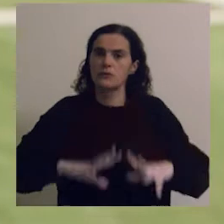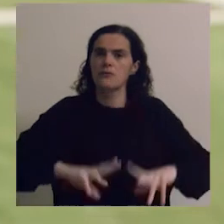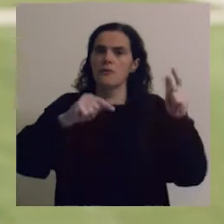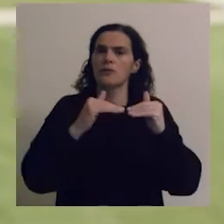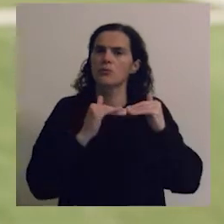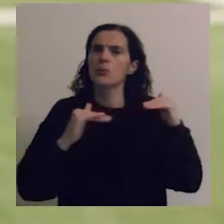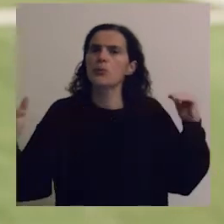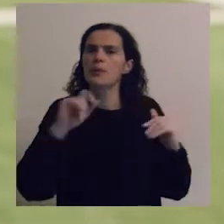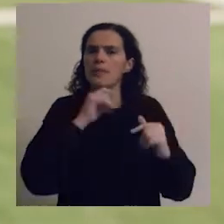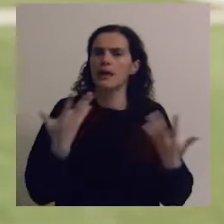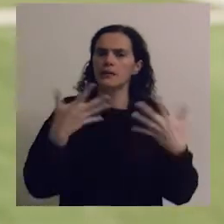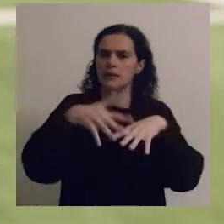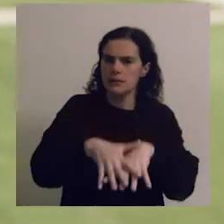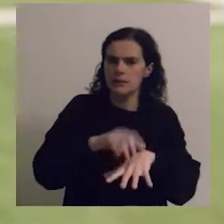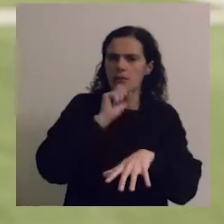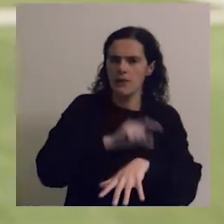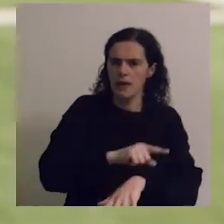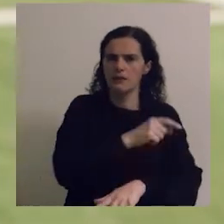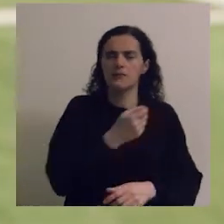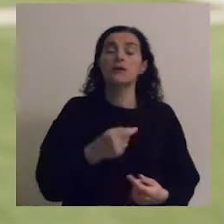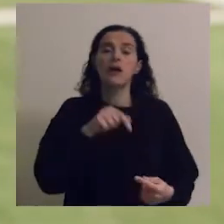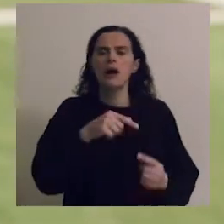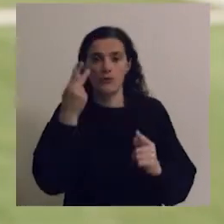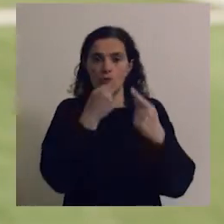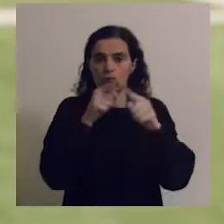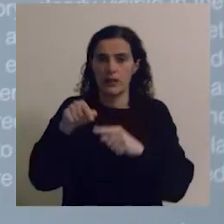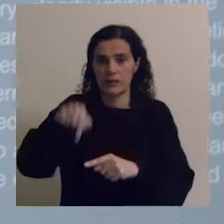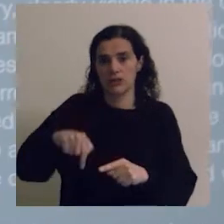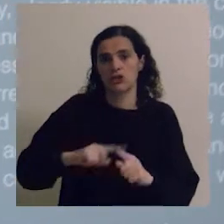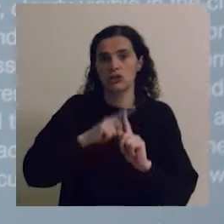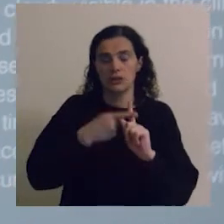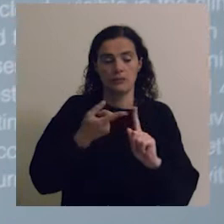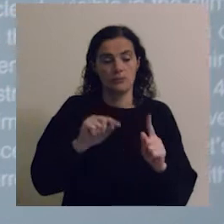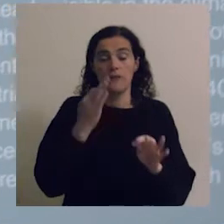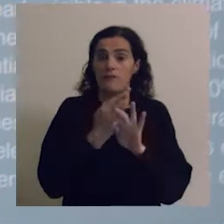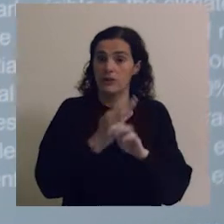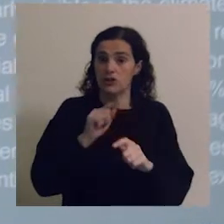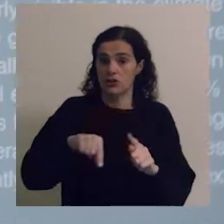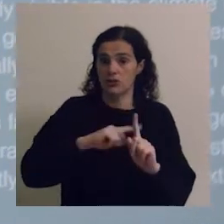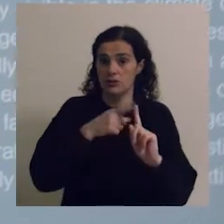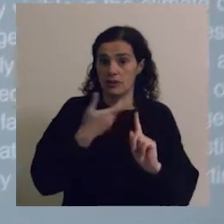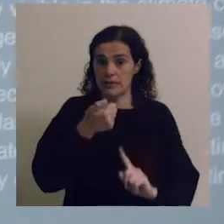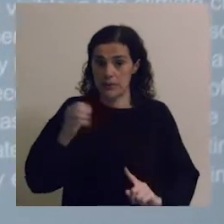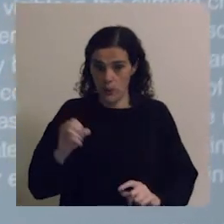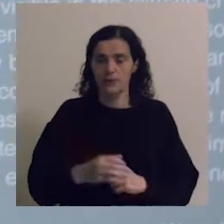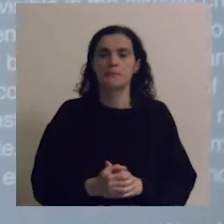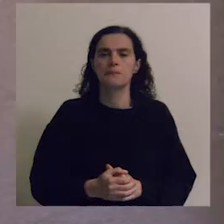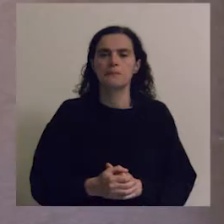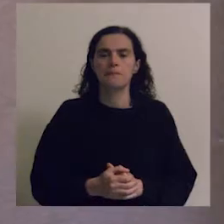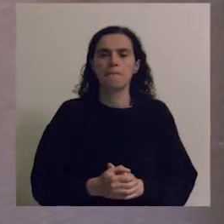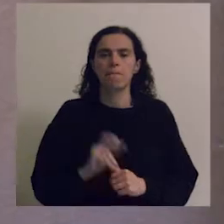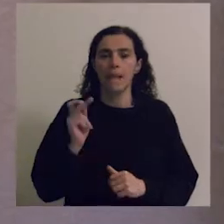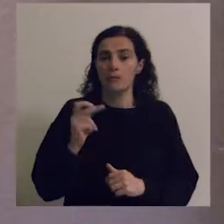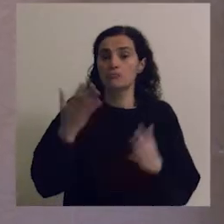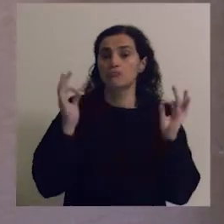desenvolvimento harmonioso, integrado, no âmbito do programa O Homem e a Biosfera, que celebra este ano 50 anos